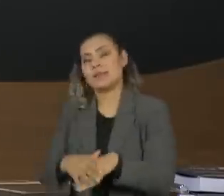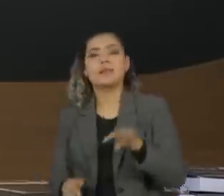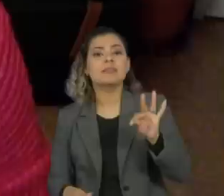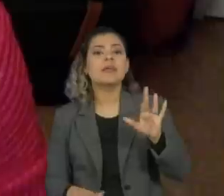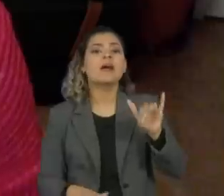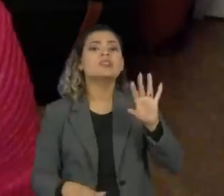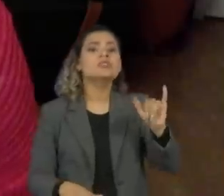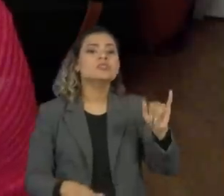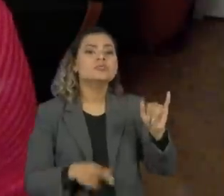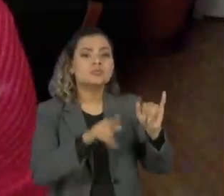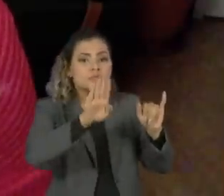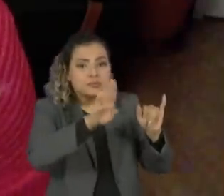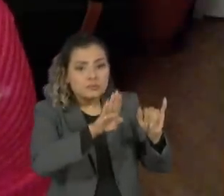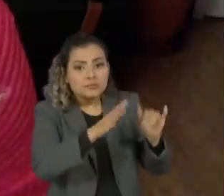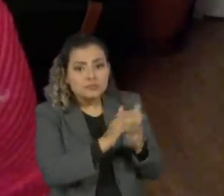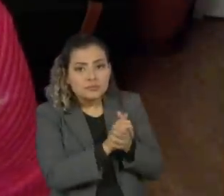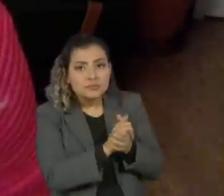Tati.